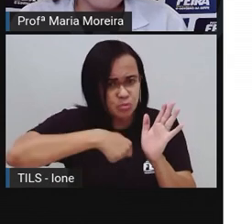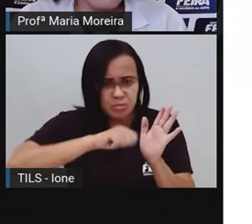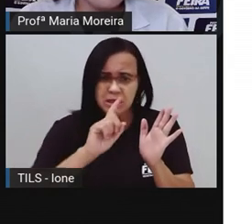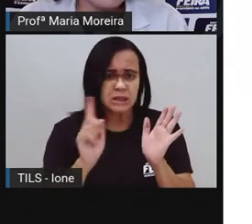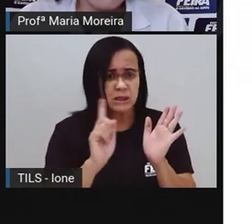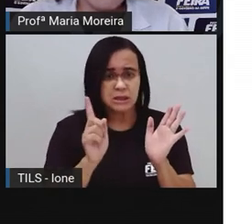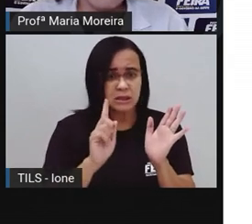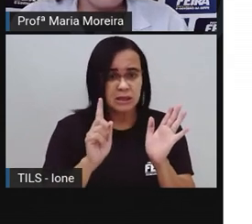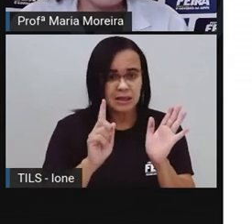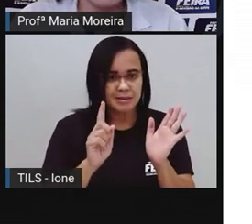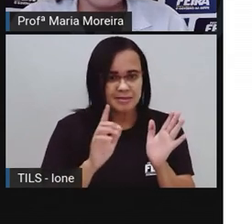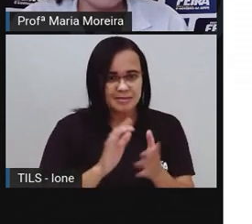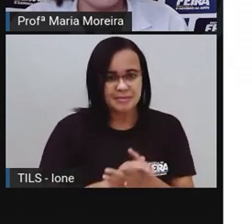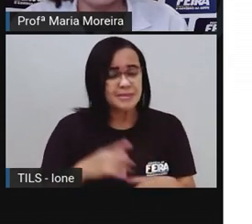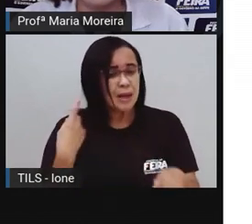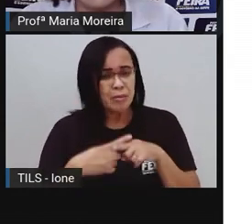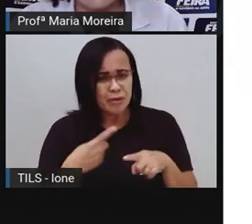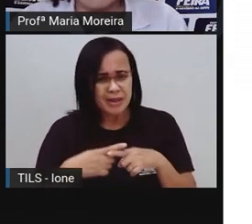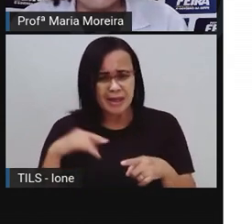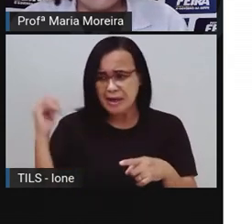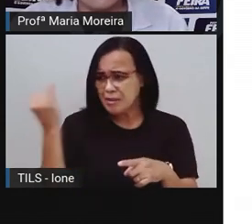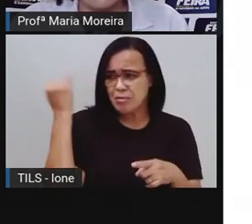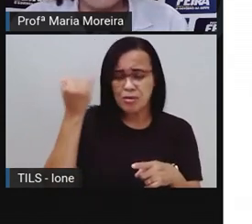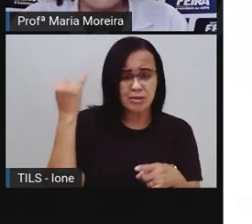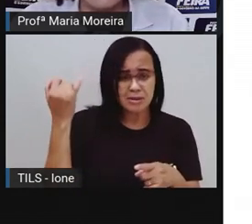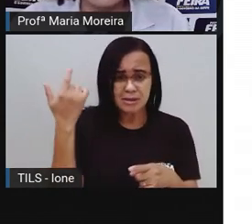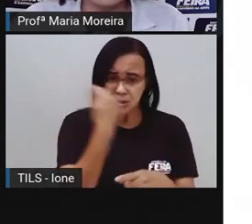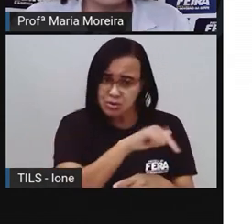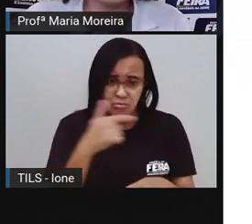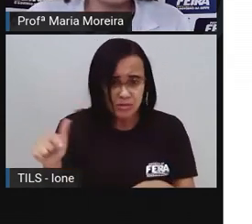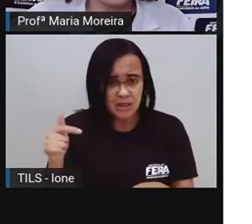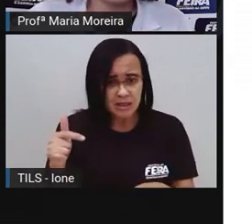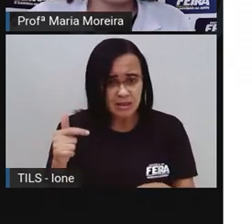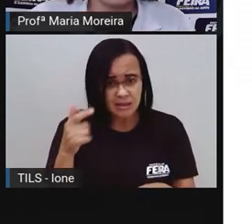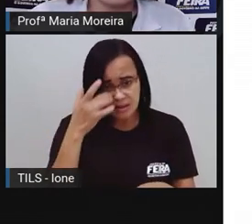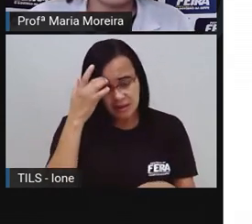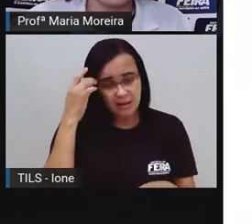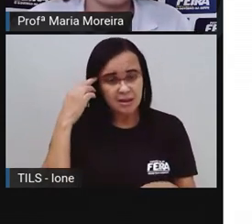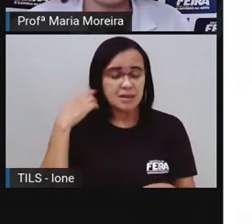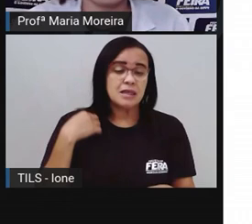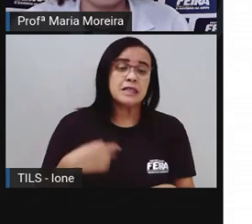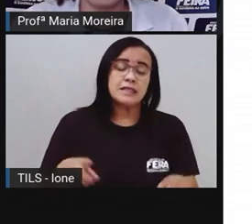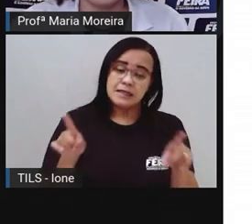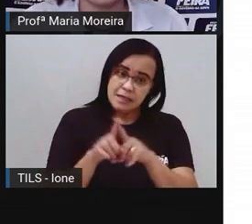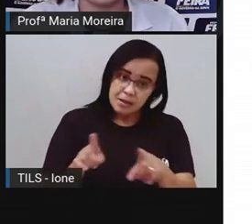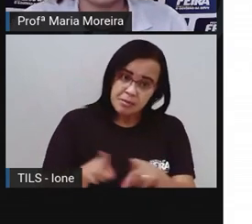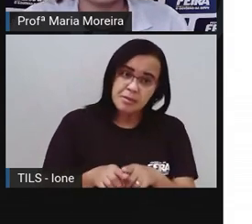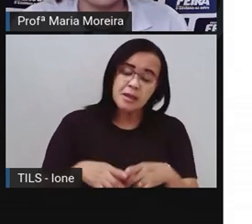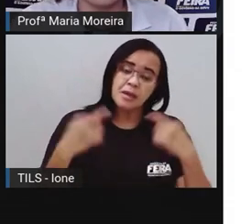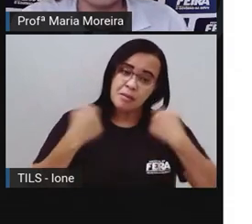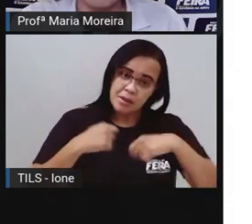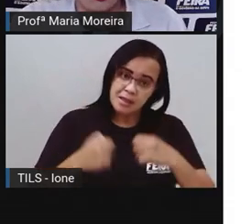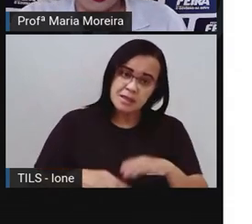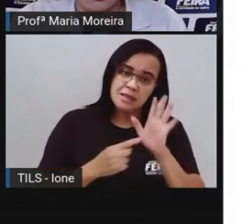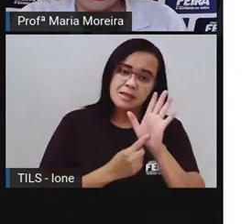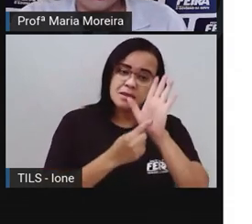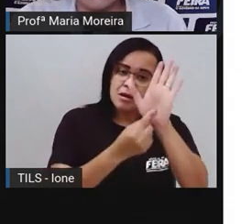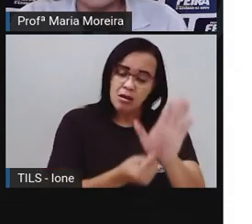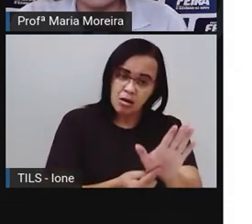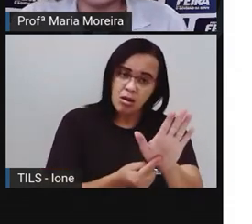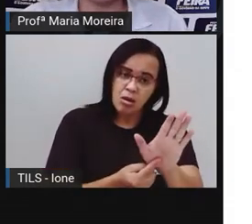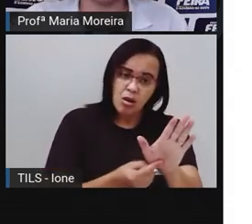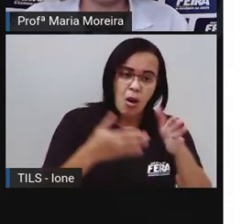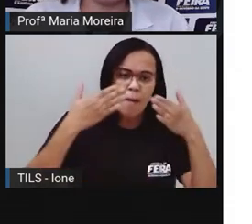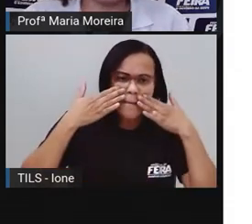não tem importância nenhuma. Então, por que eu vou colocar não precisa? E expresse sua mensagem com clareza e foco,